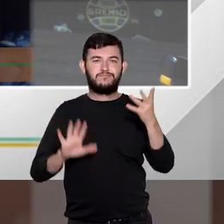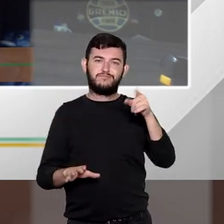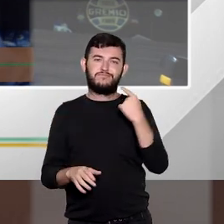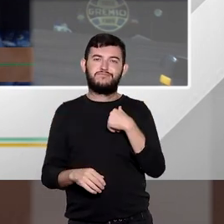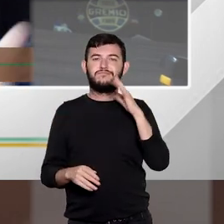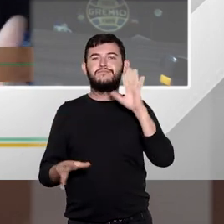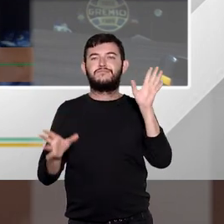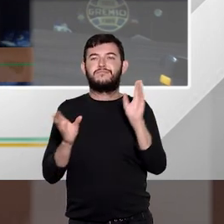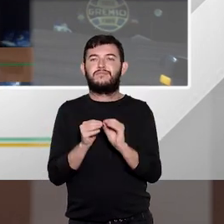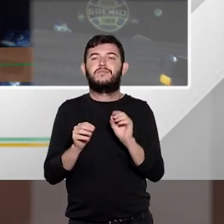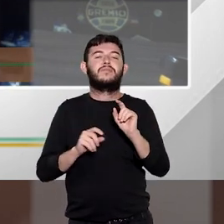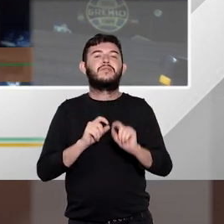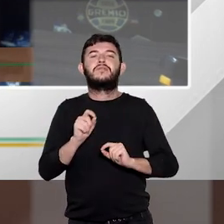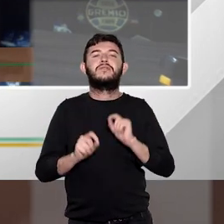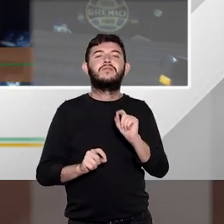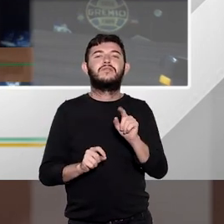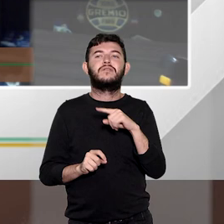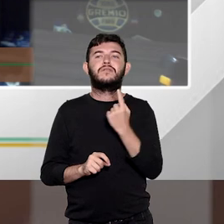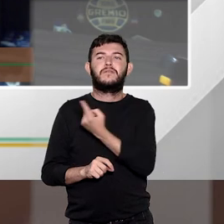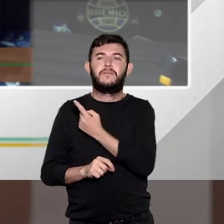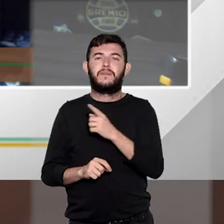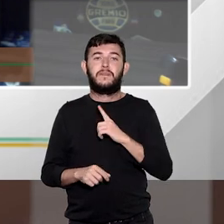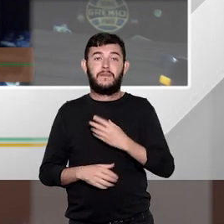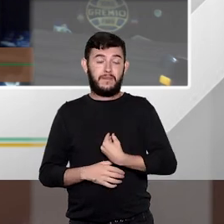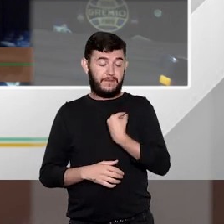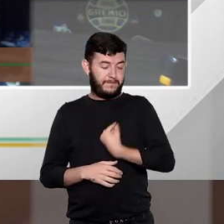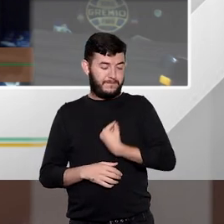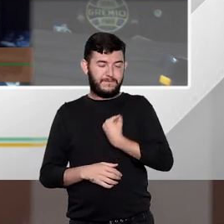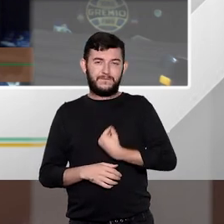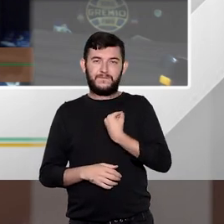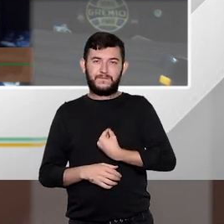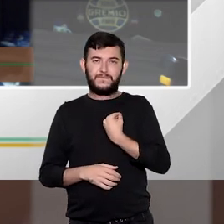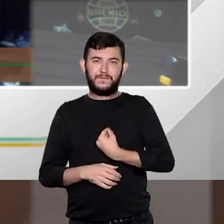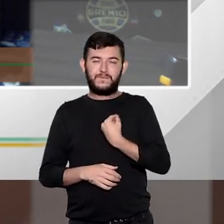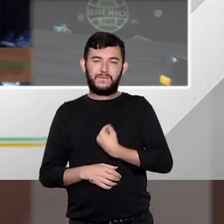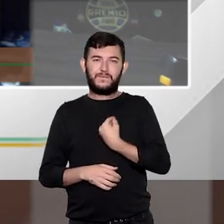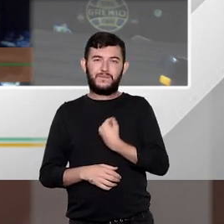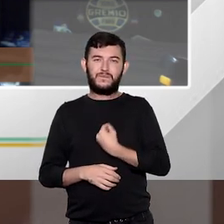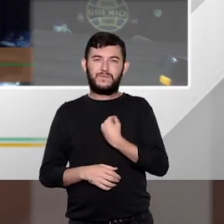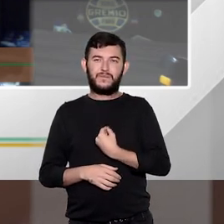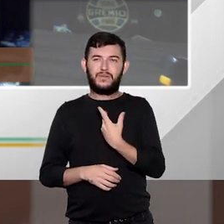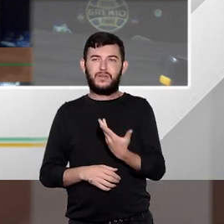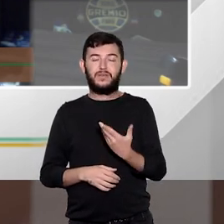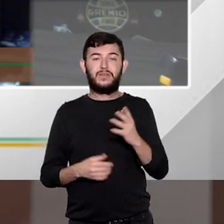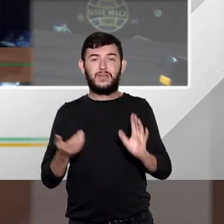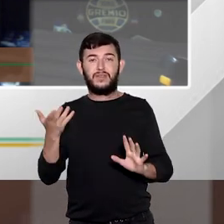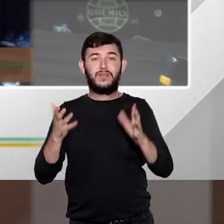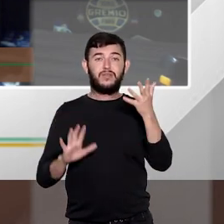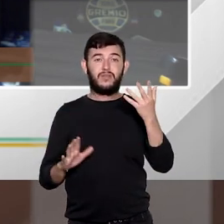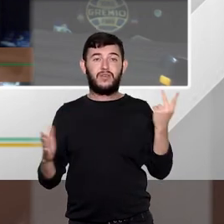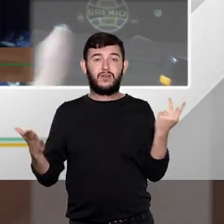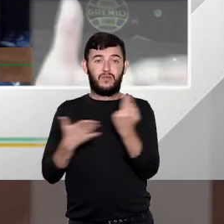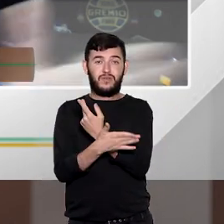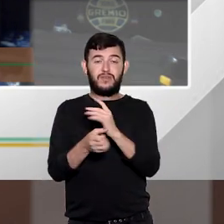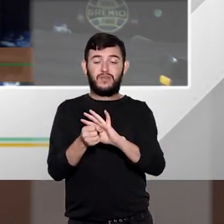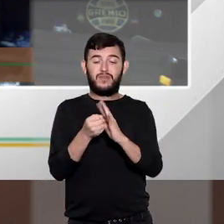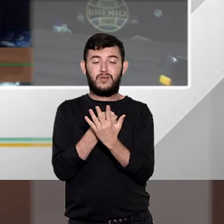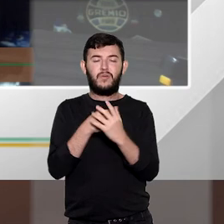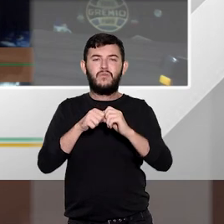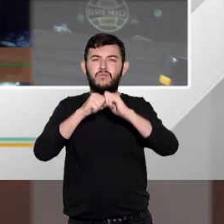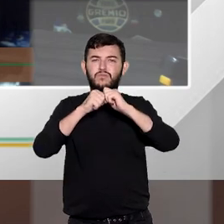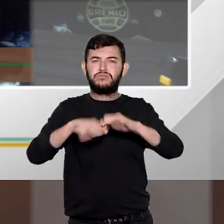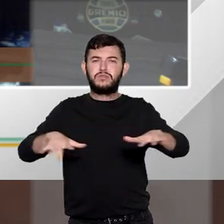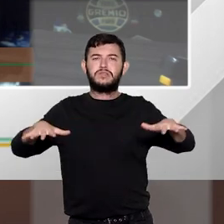nós acabamos recentemente vivendo nesse caos que a pandemia nos causou em